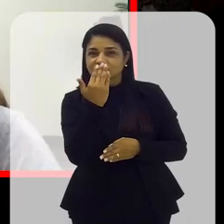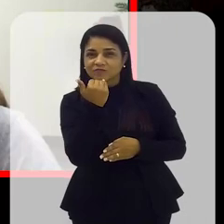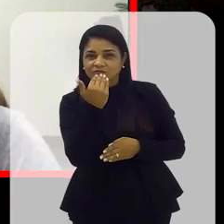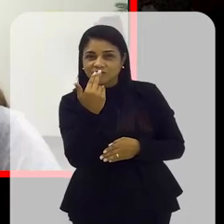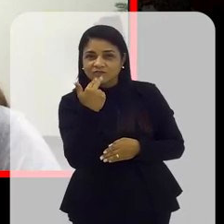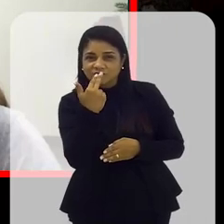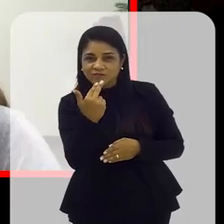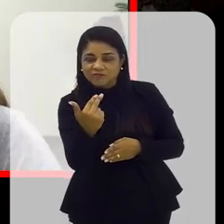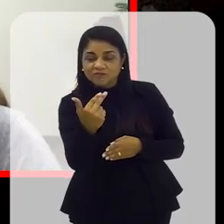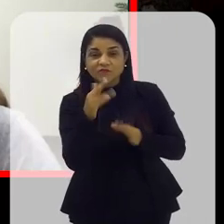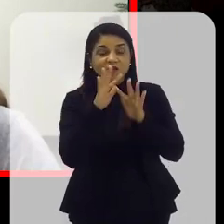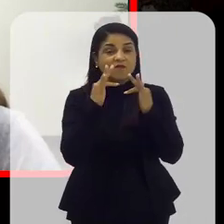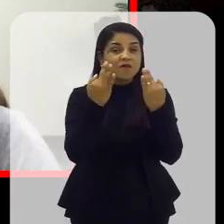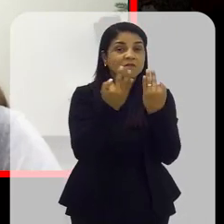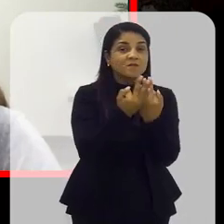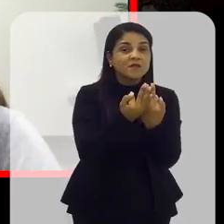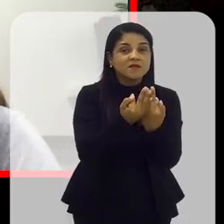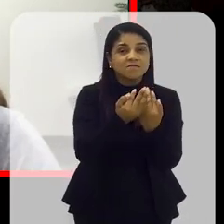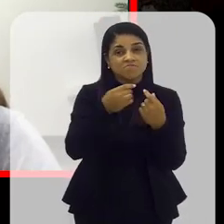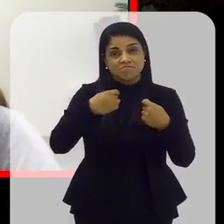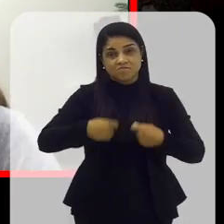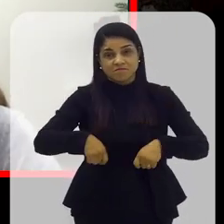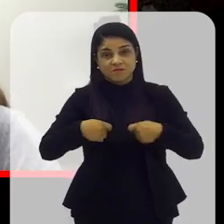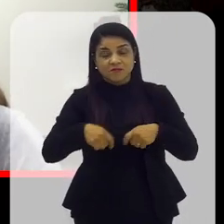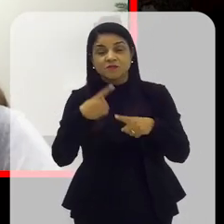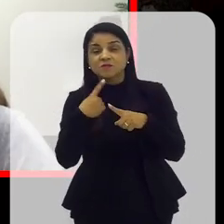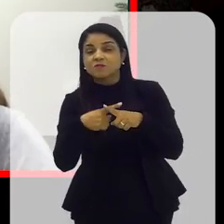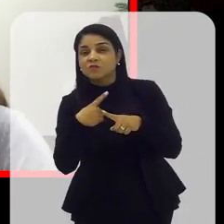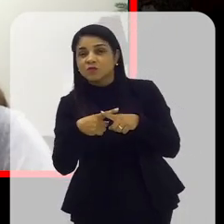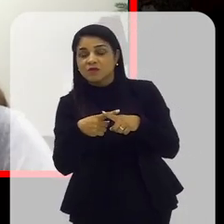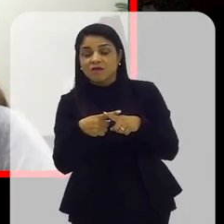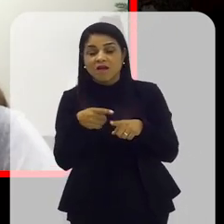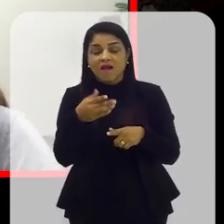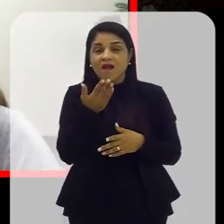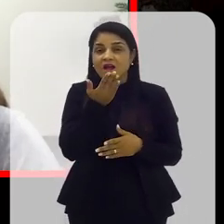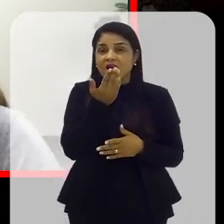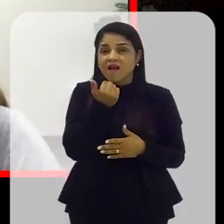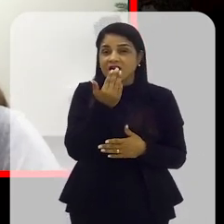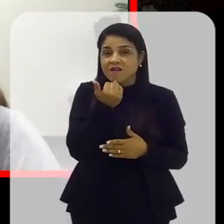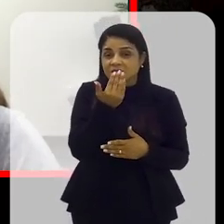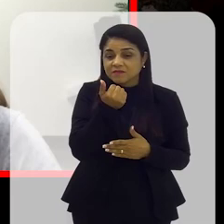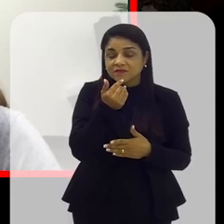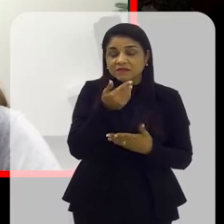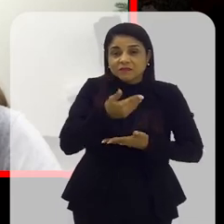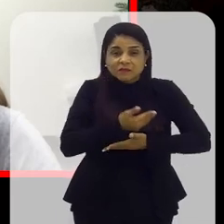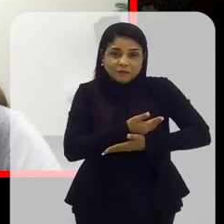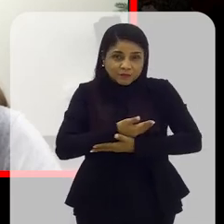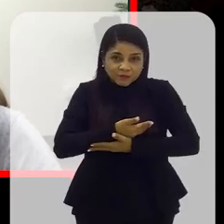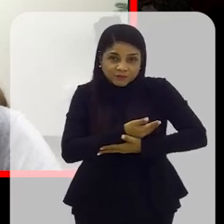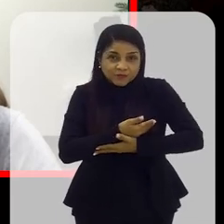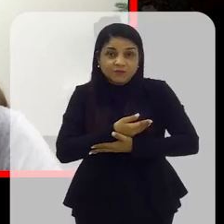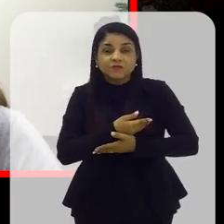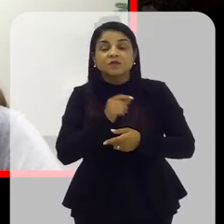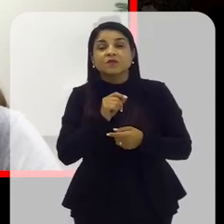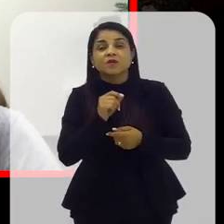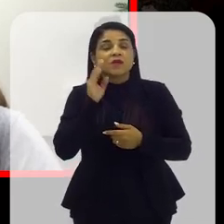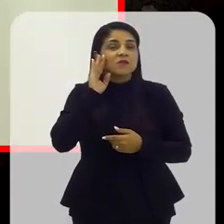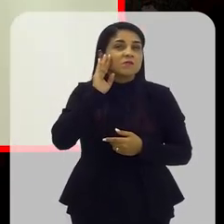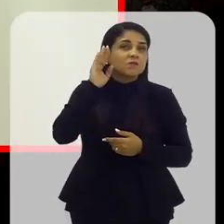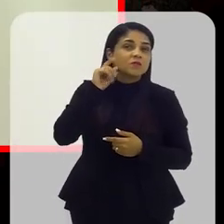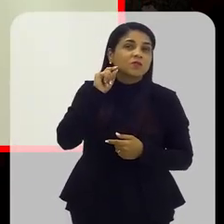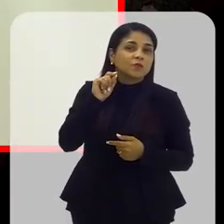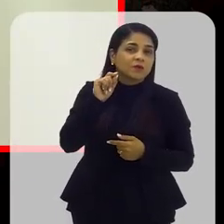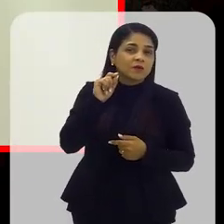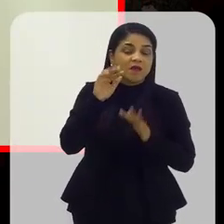da família, porque a alimentação dessa criança, ela vai depender do que a